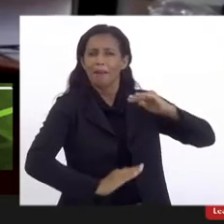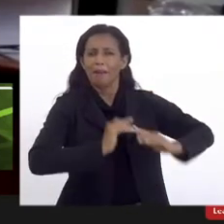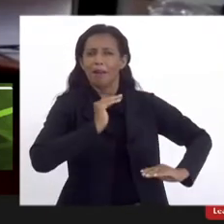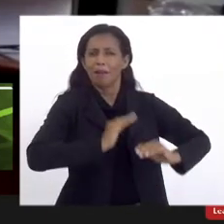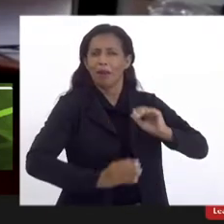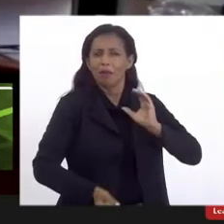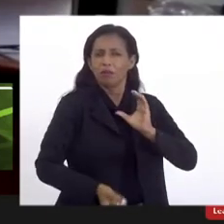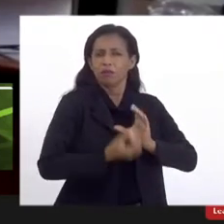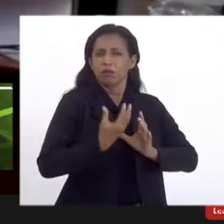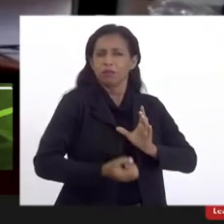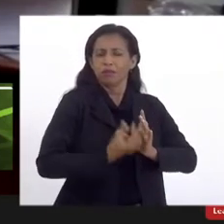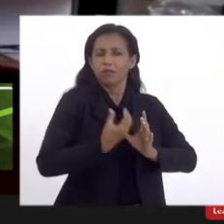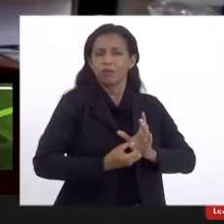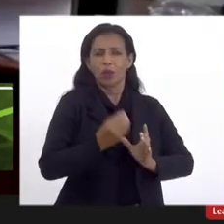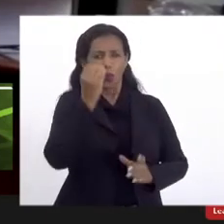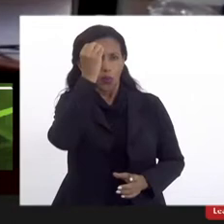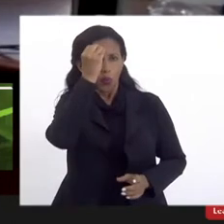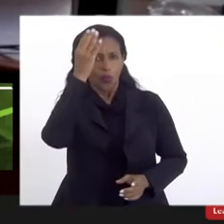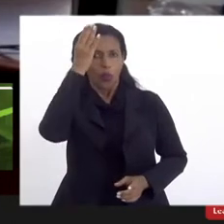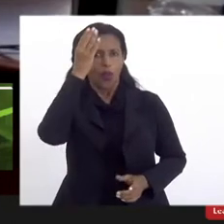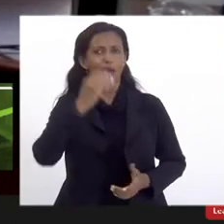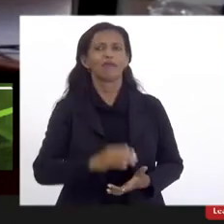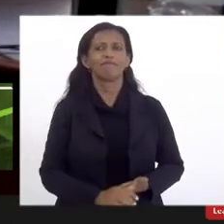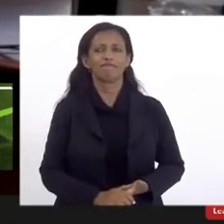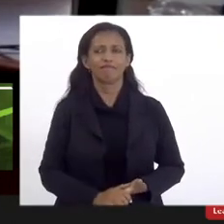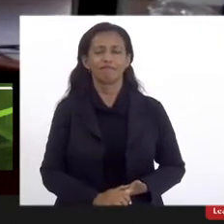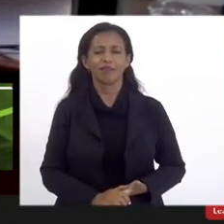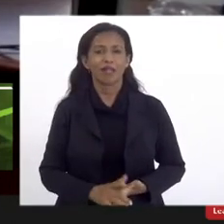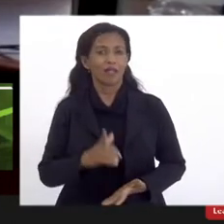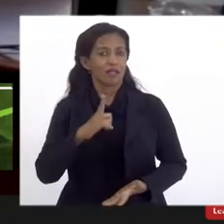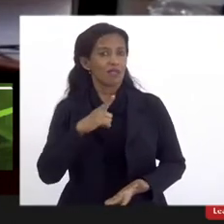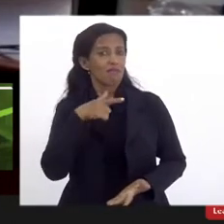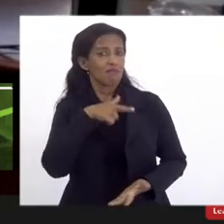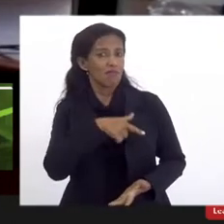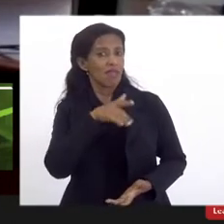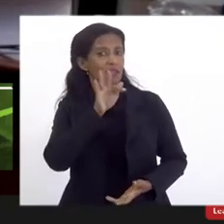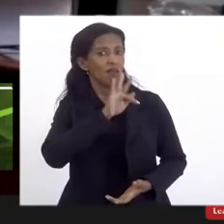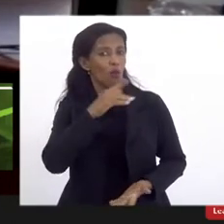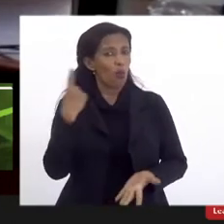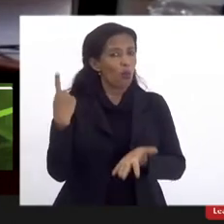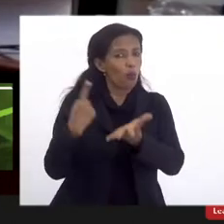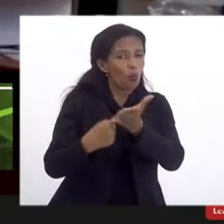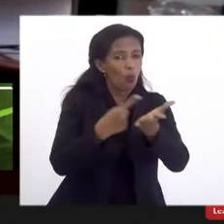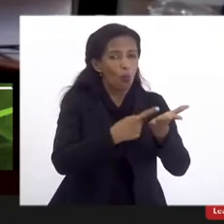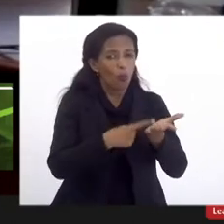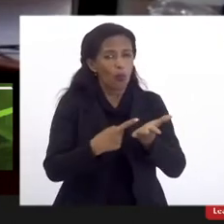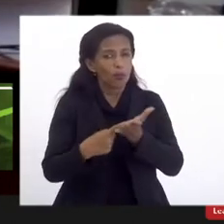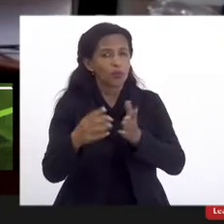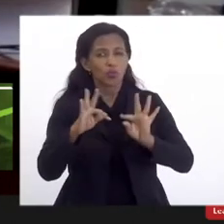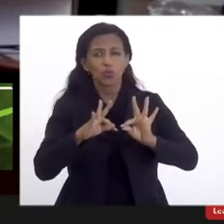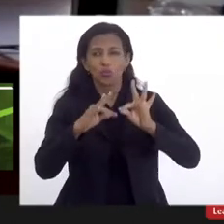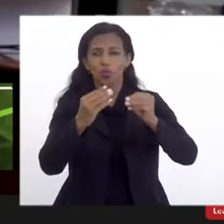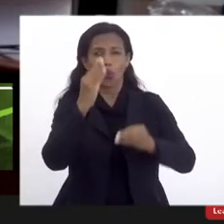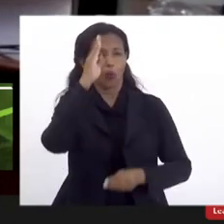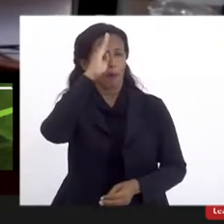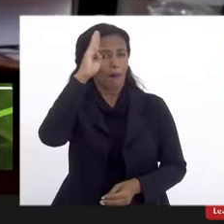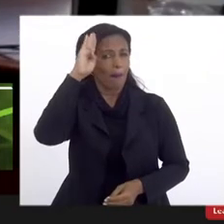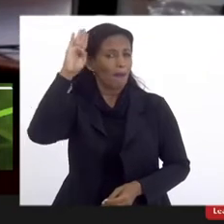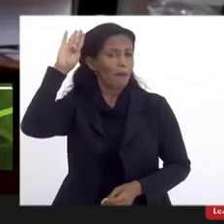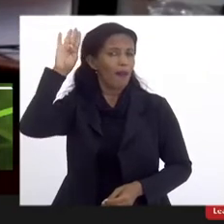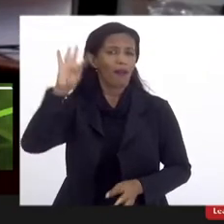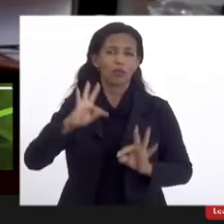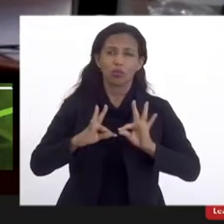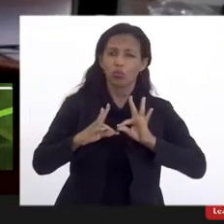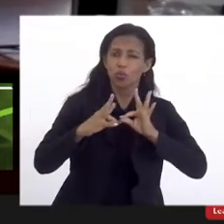de conhecimento. Existe na UERJ um compromisso entre todos os acadêmicos e alunos e